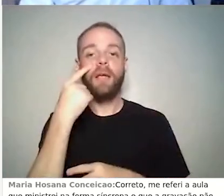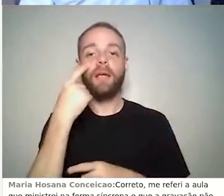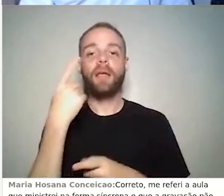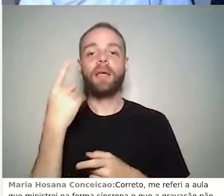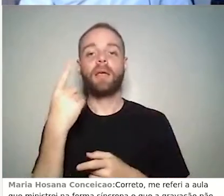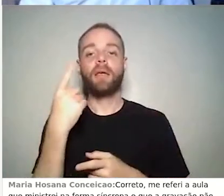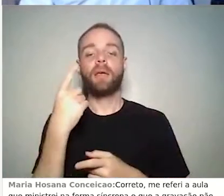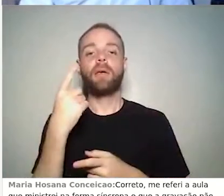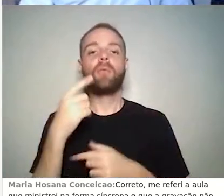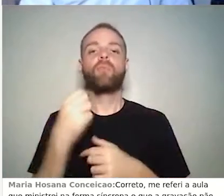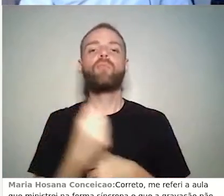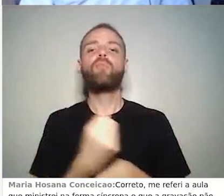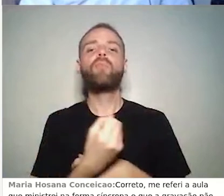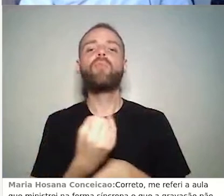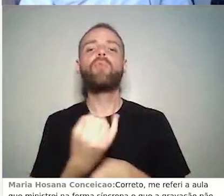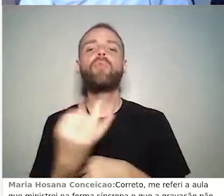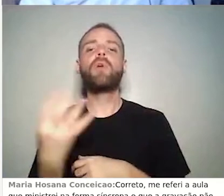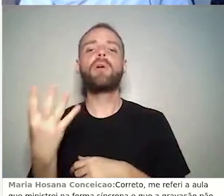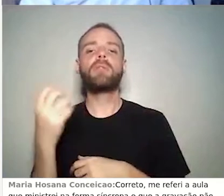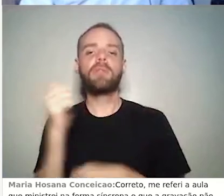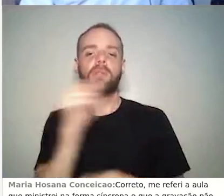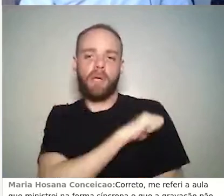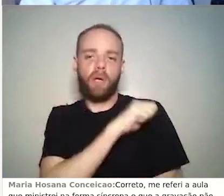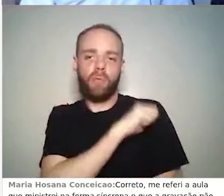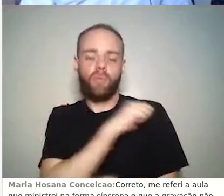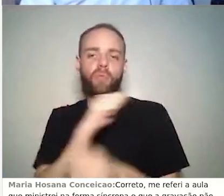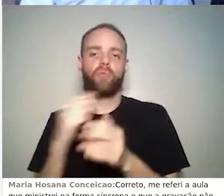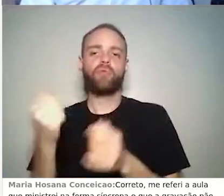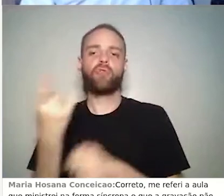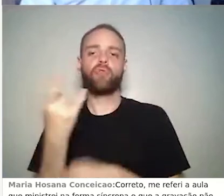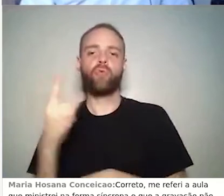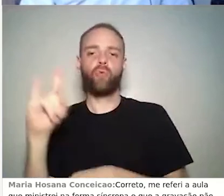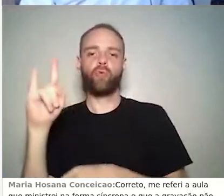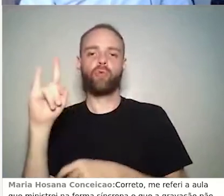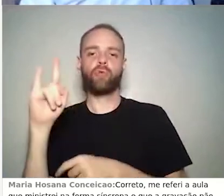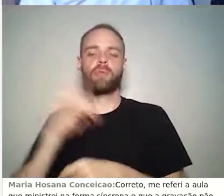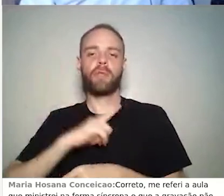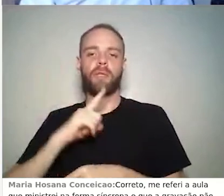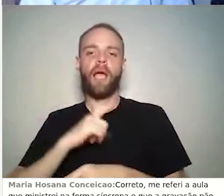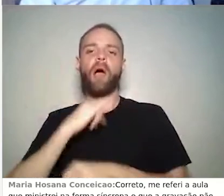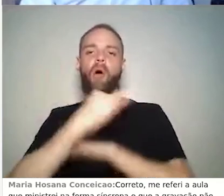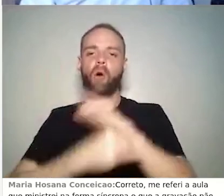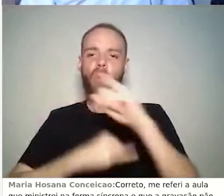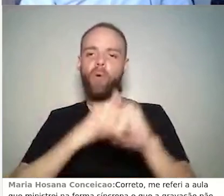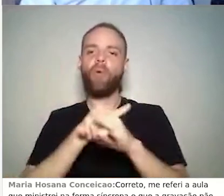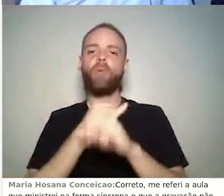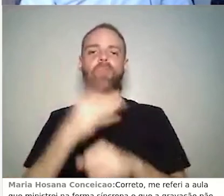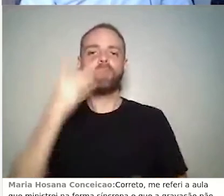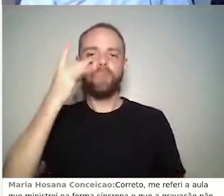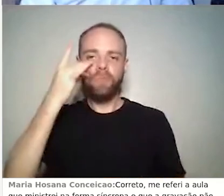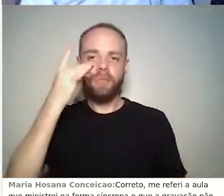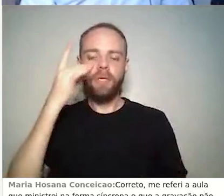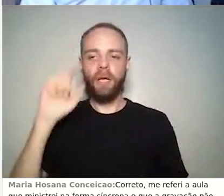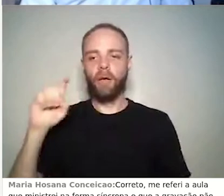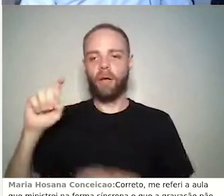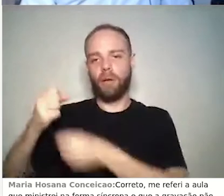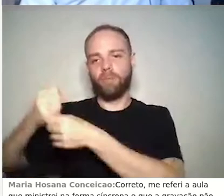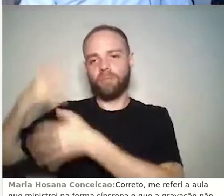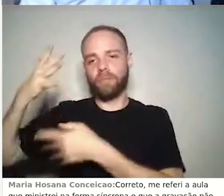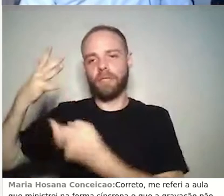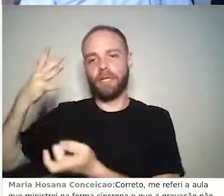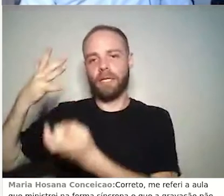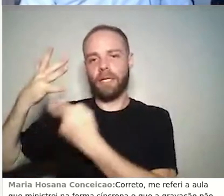online, ou seja, que entraram por último, eu posso clicar em participantes, então se eu clico em